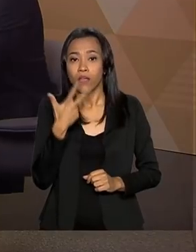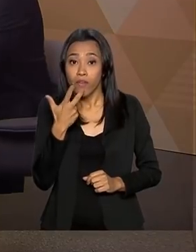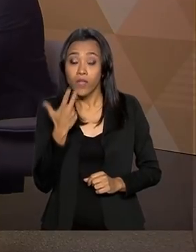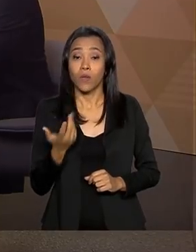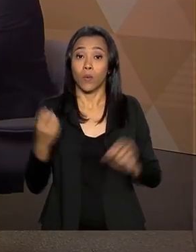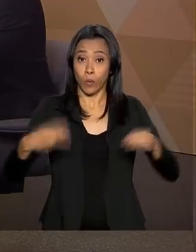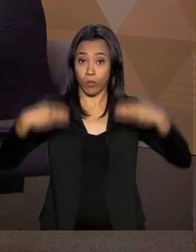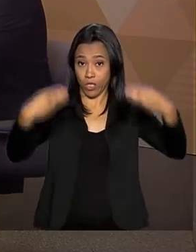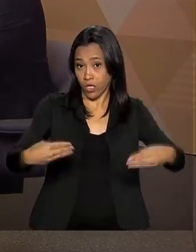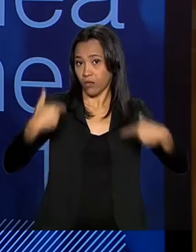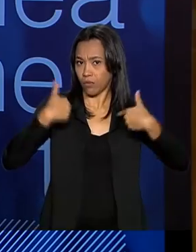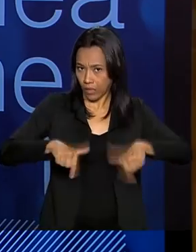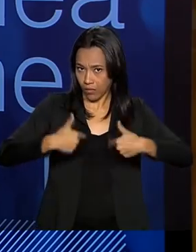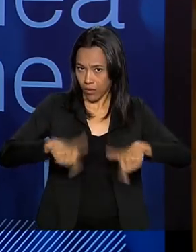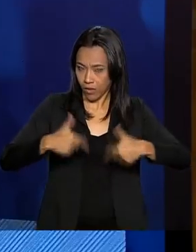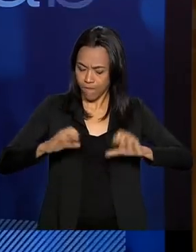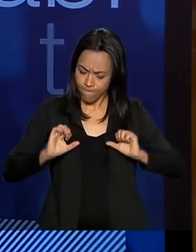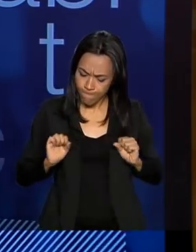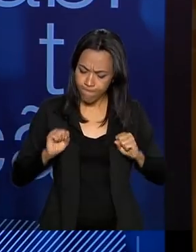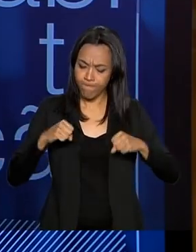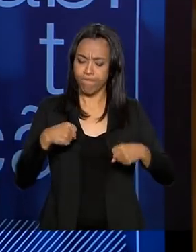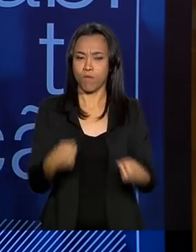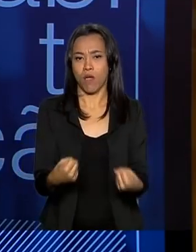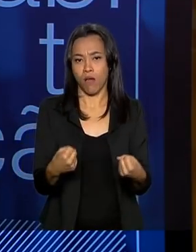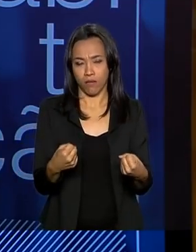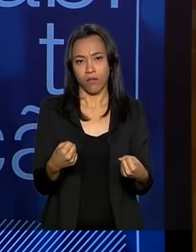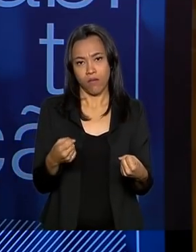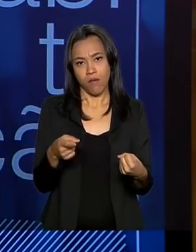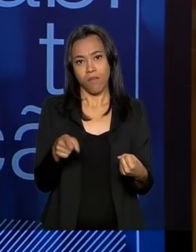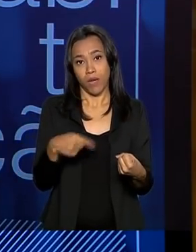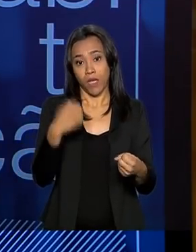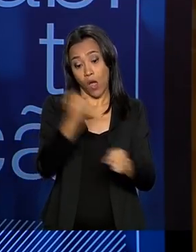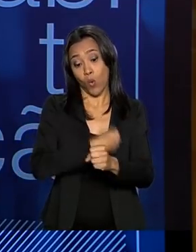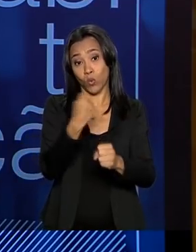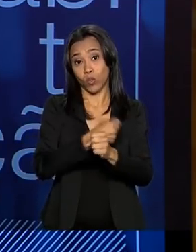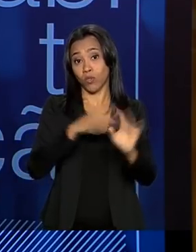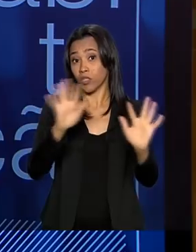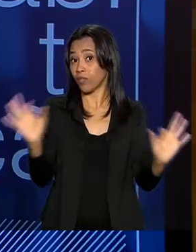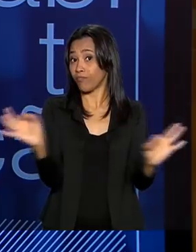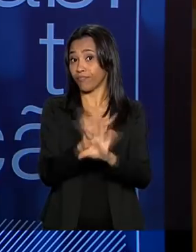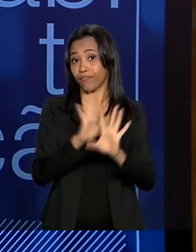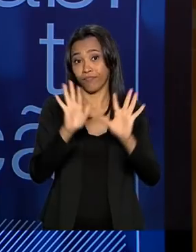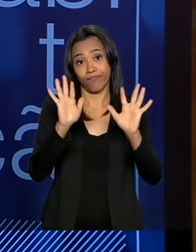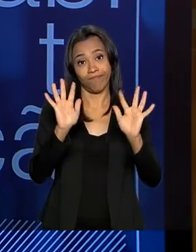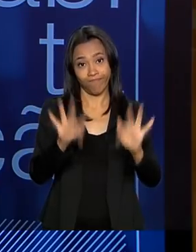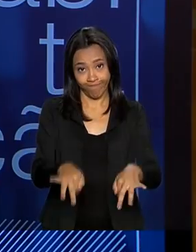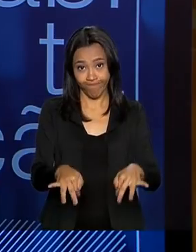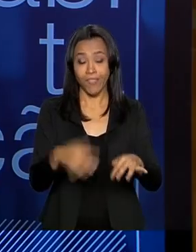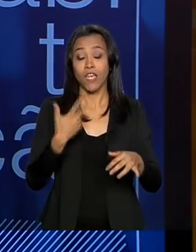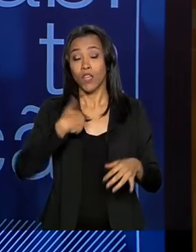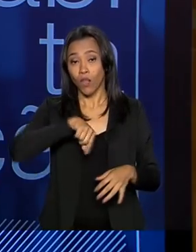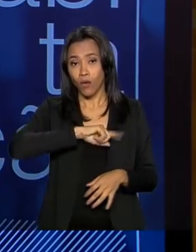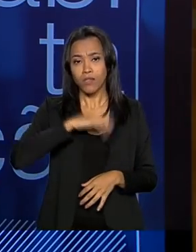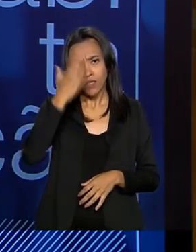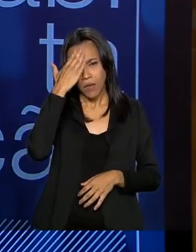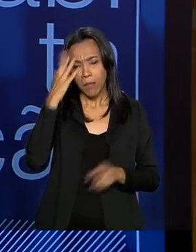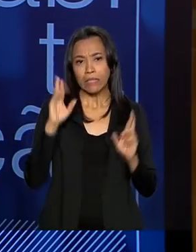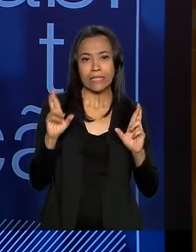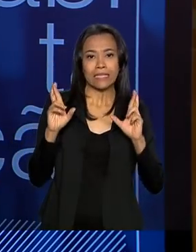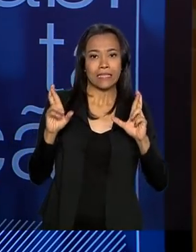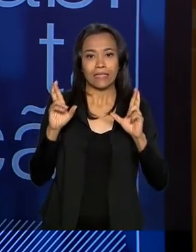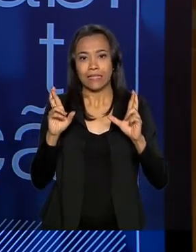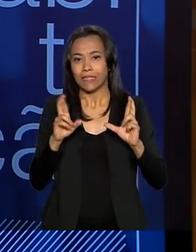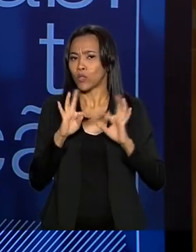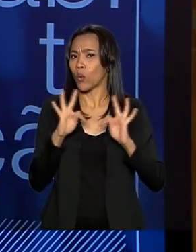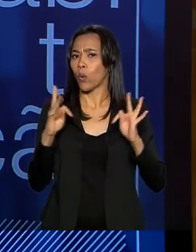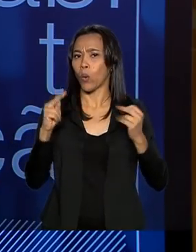ativamente, empenhado, para que a obra seja logo concluída. A gente sabe da expectativa, da necessidade da região, toda